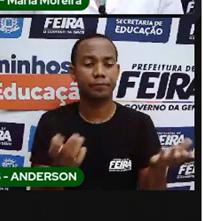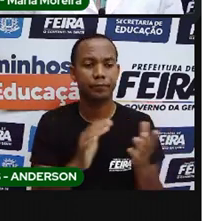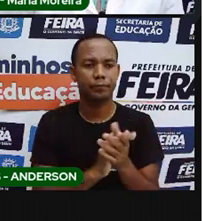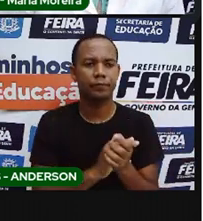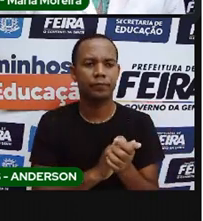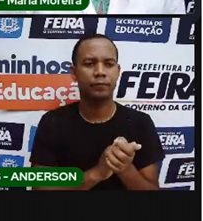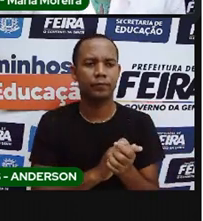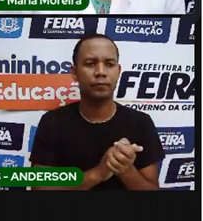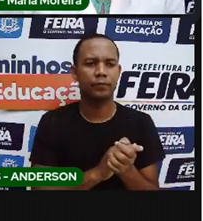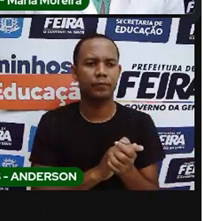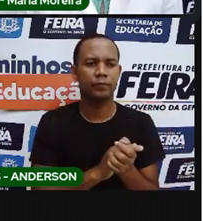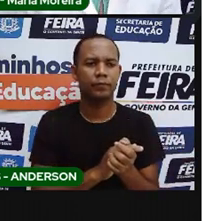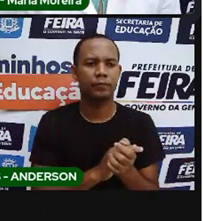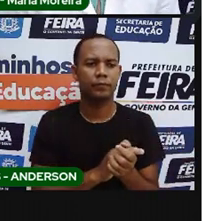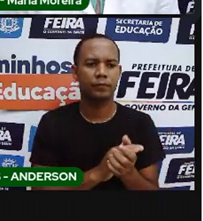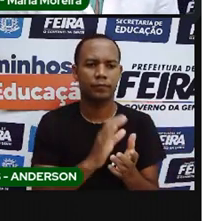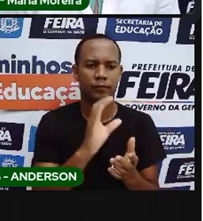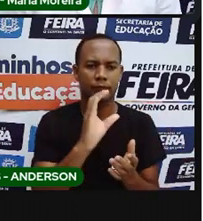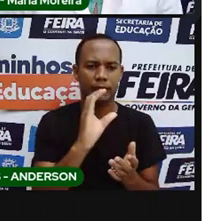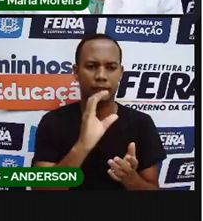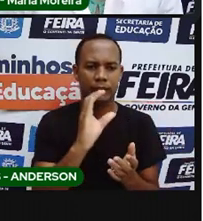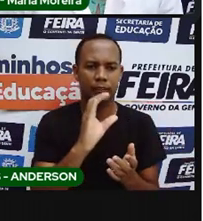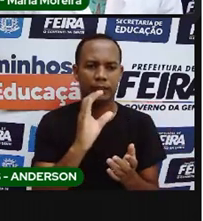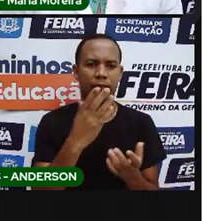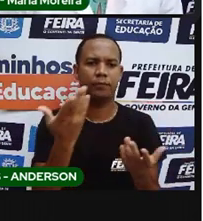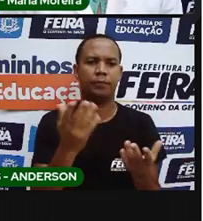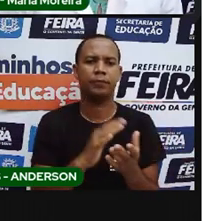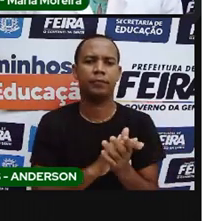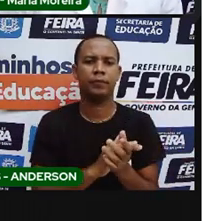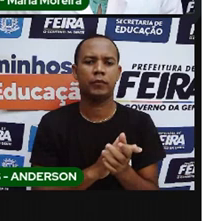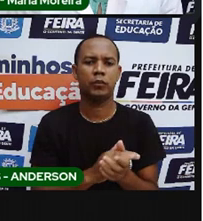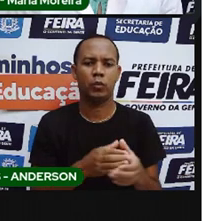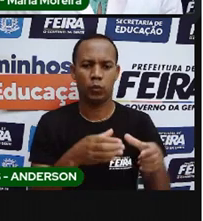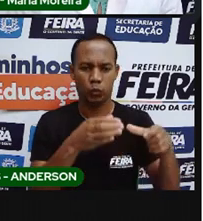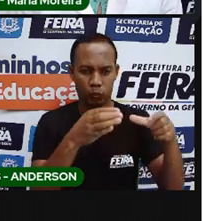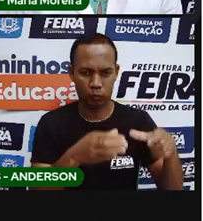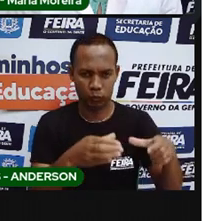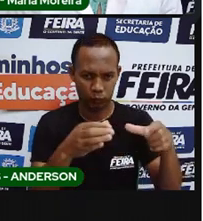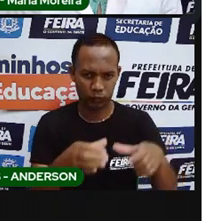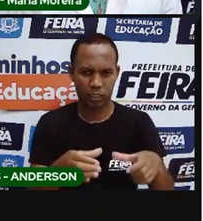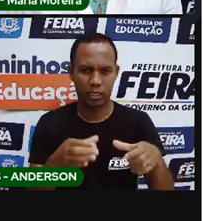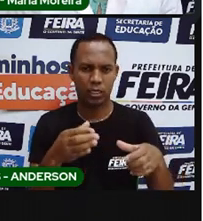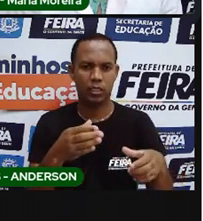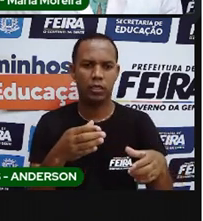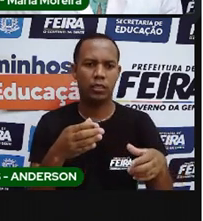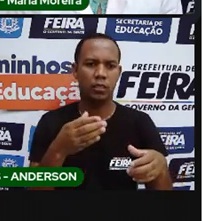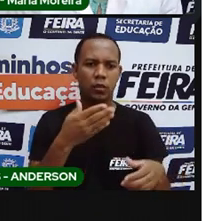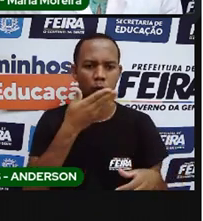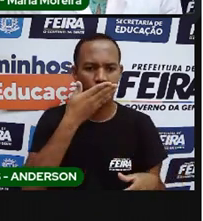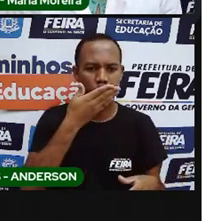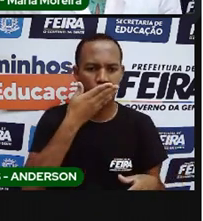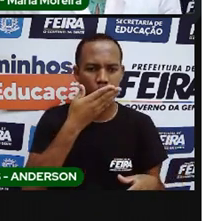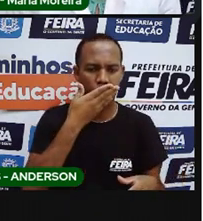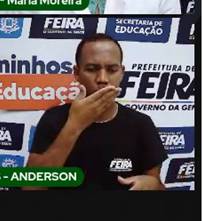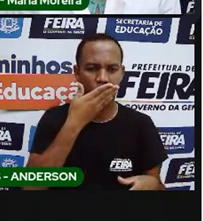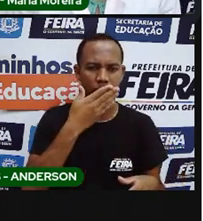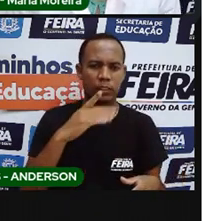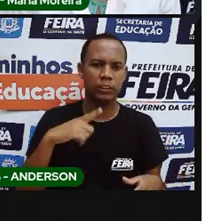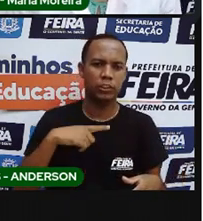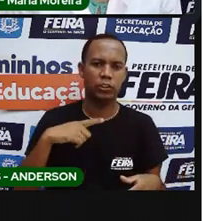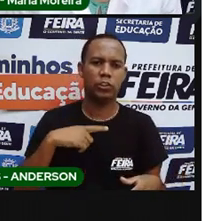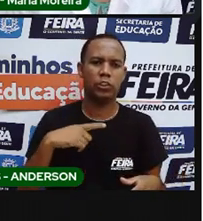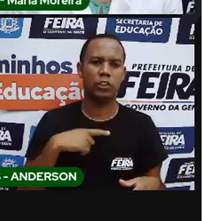mas nas comunidades, é gracioso, mas nas comunidades indígenas, normalmente, haviam duas figuras muito